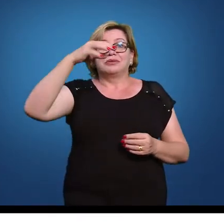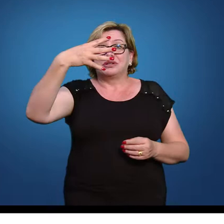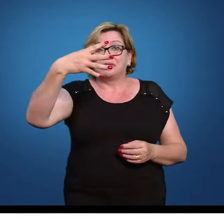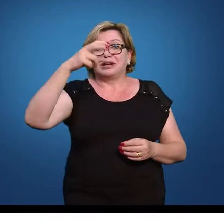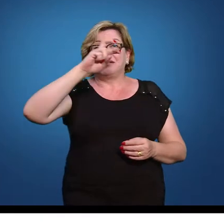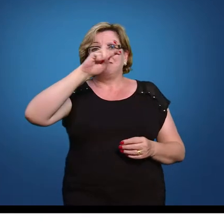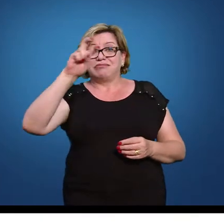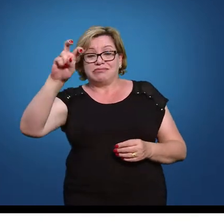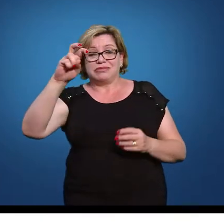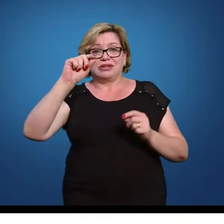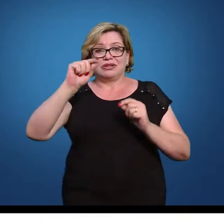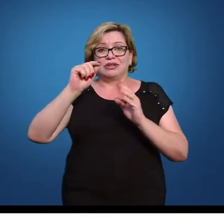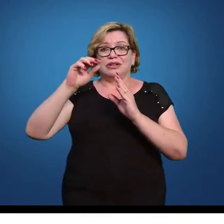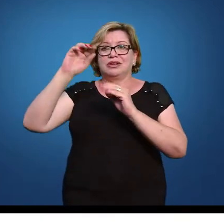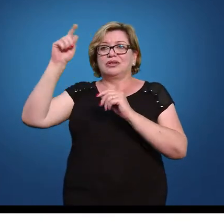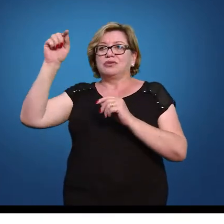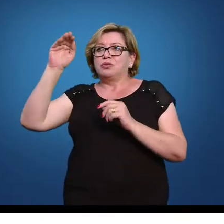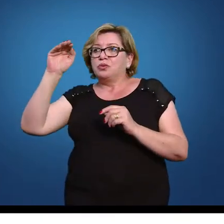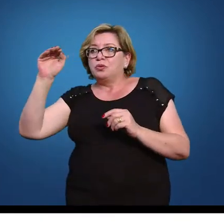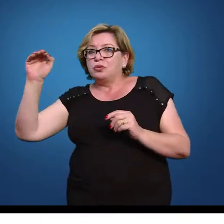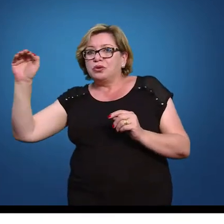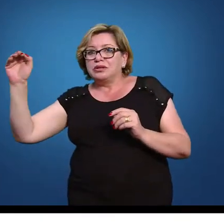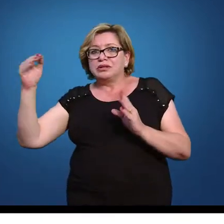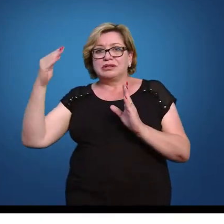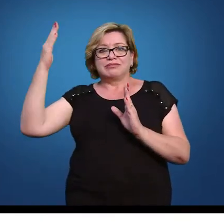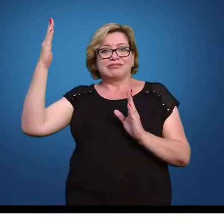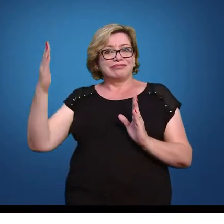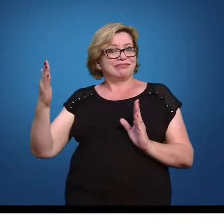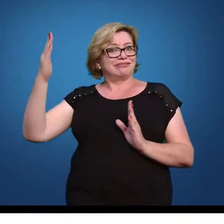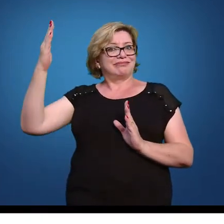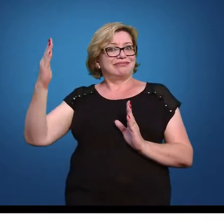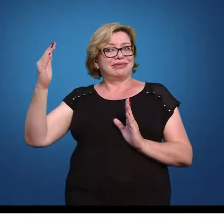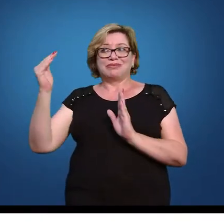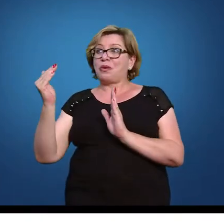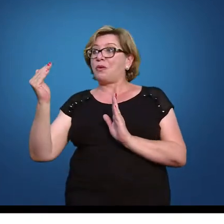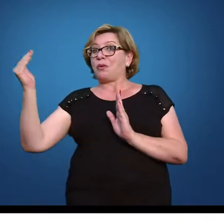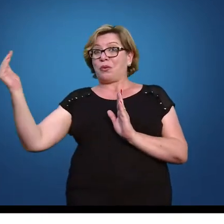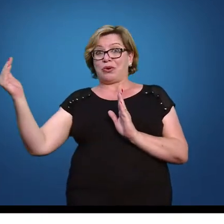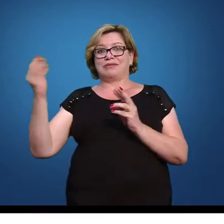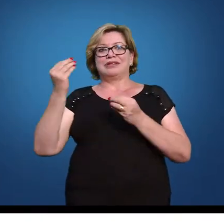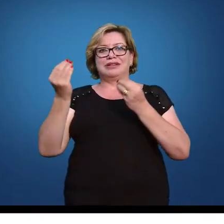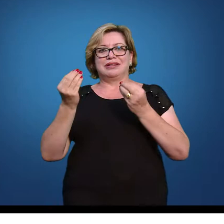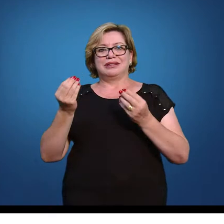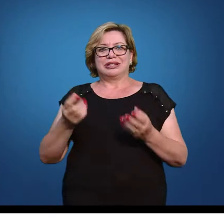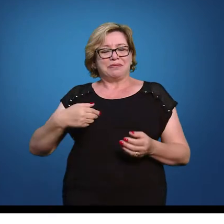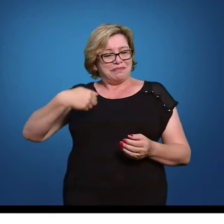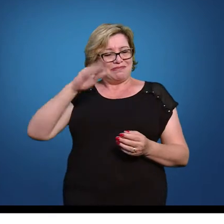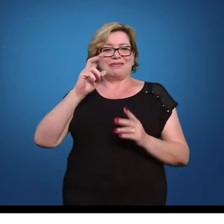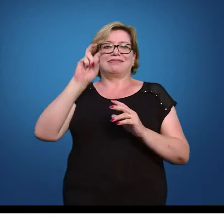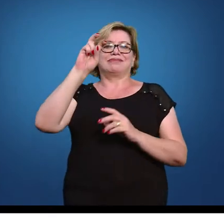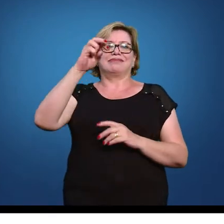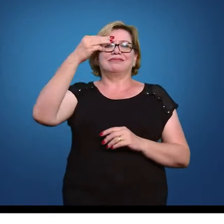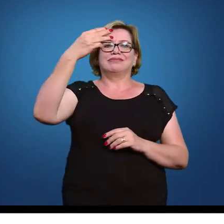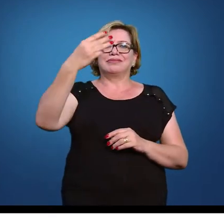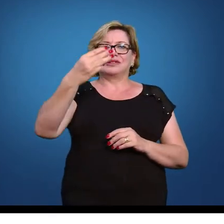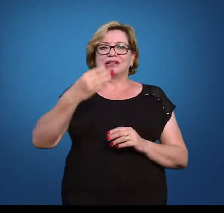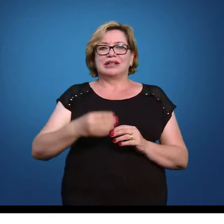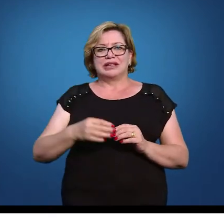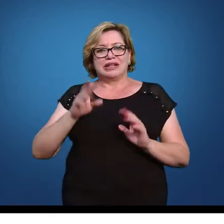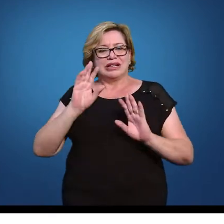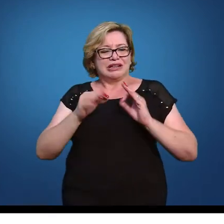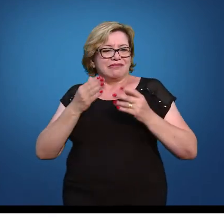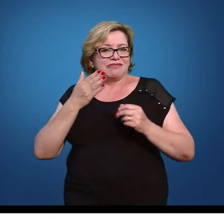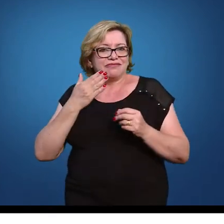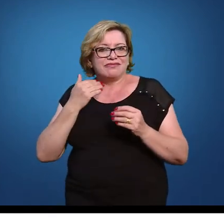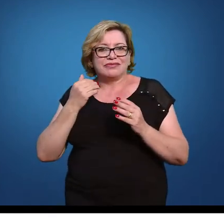Só me interessa o cálculo da área do lado direito da 53, porque eu quero saber a galera que pesa mais de 53. É lógico